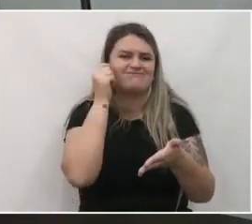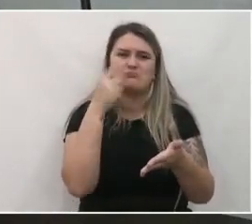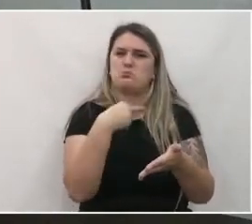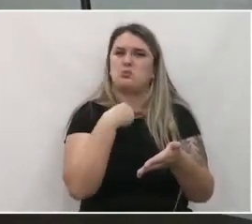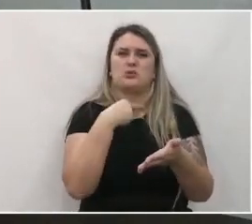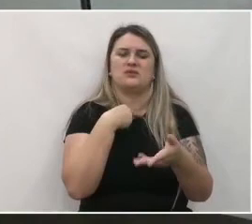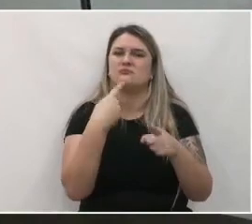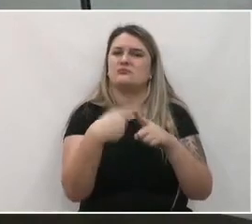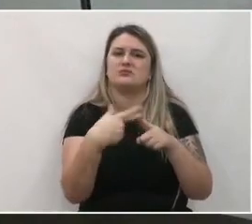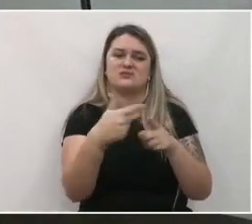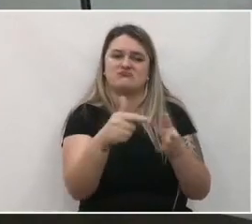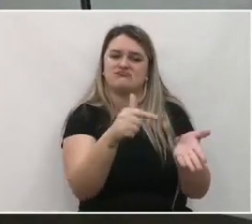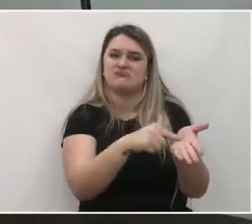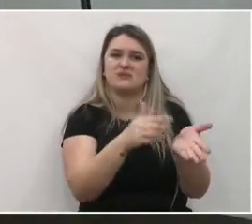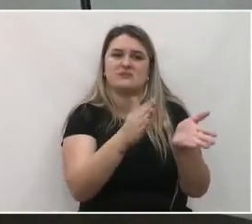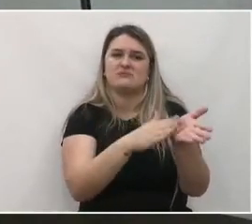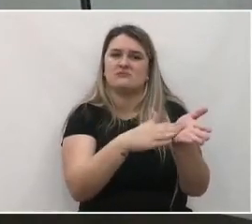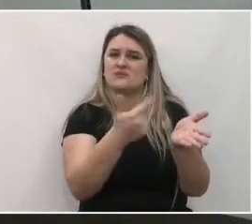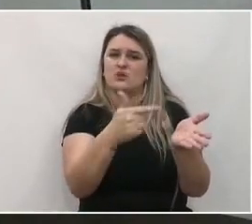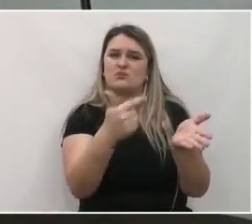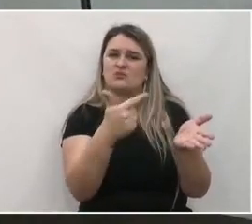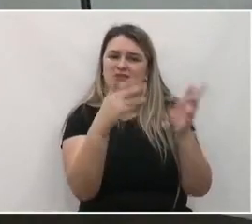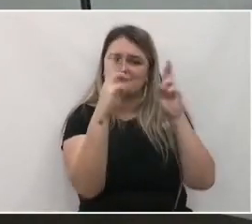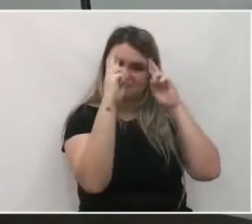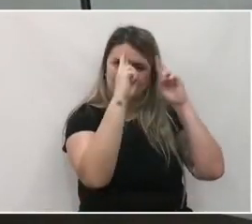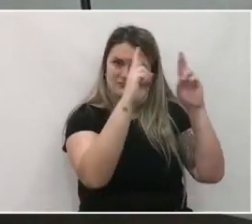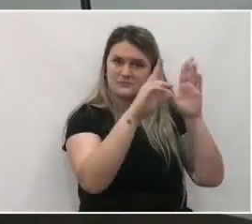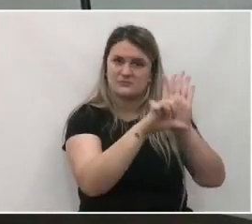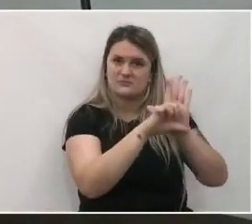por exemplo, porque ela não está de acordo com a lei.